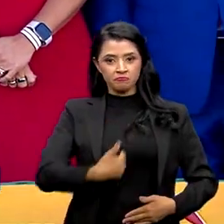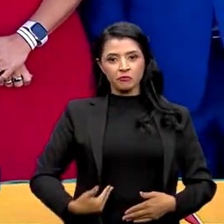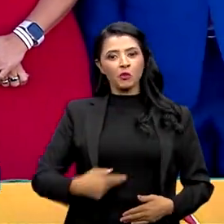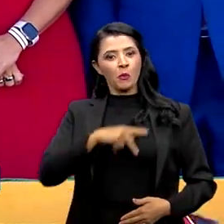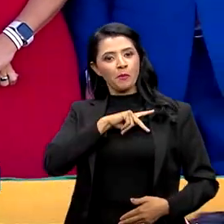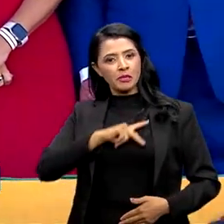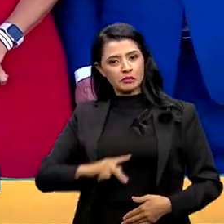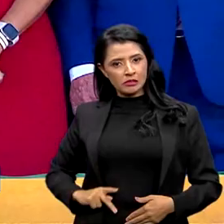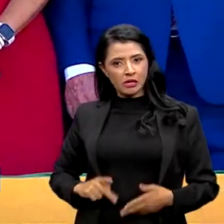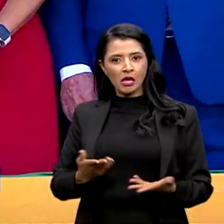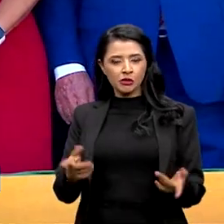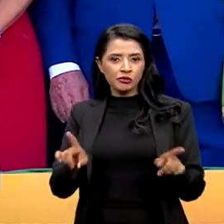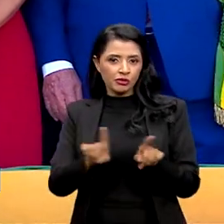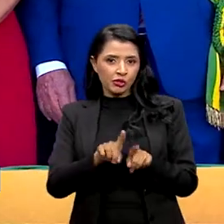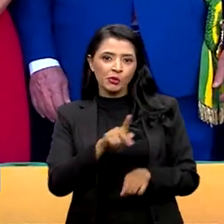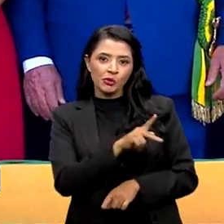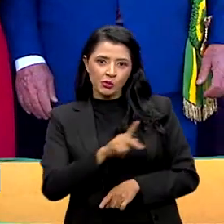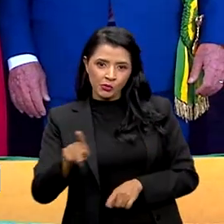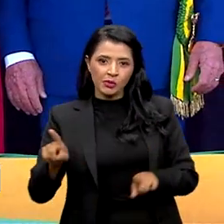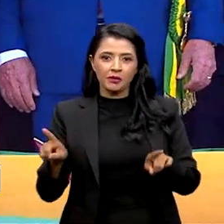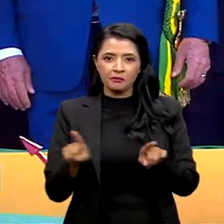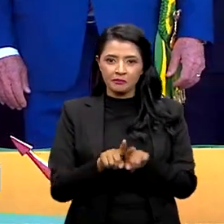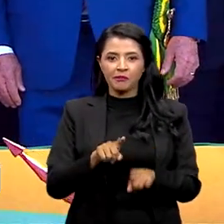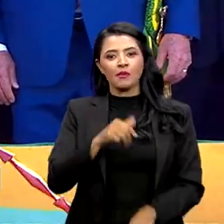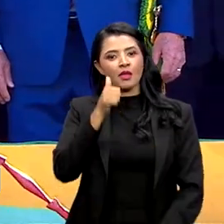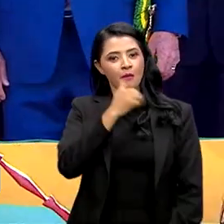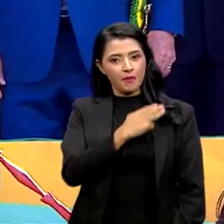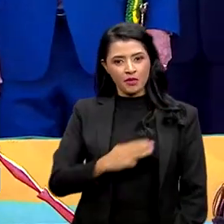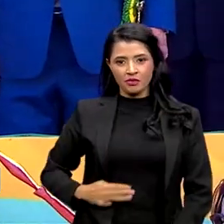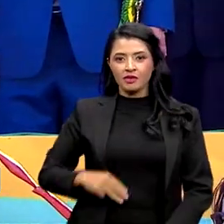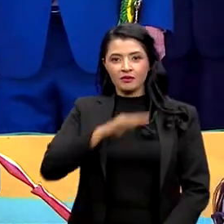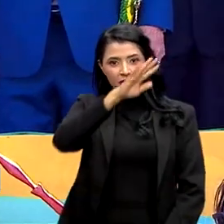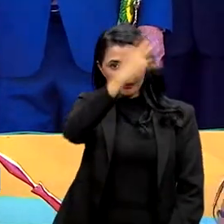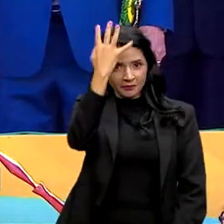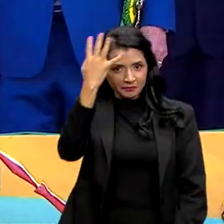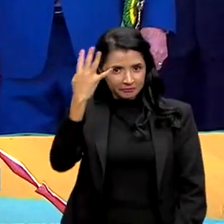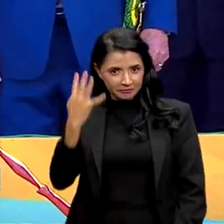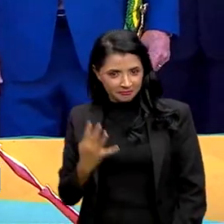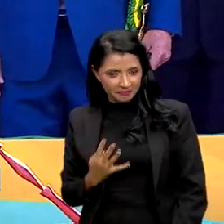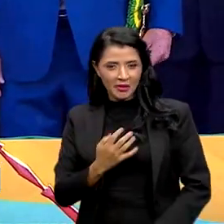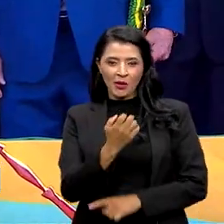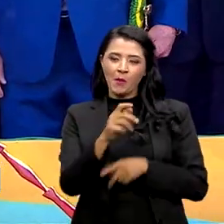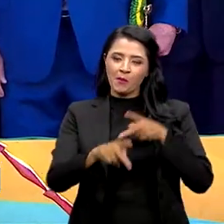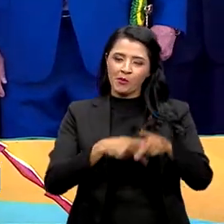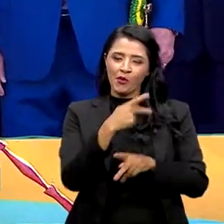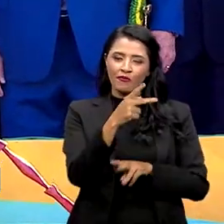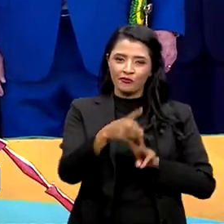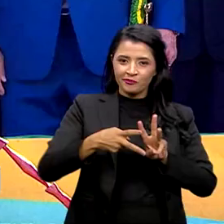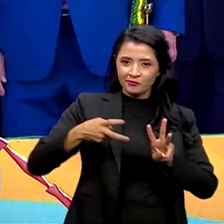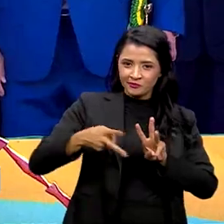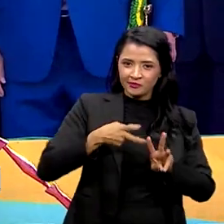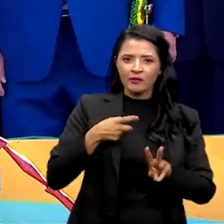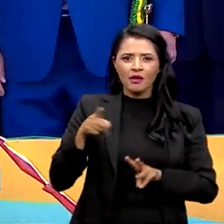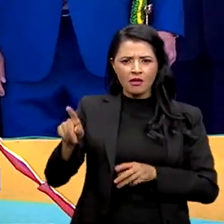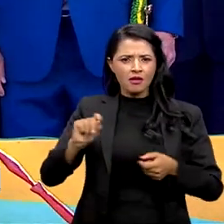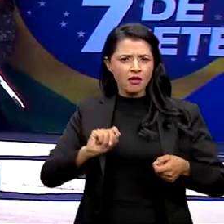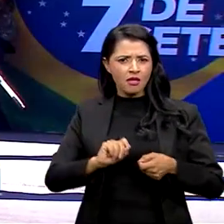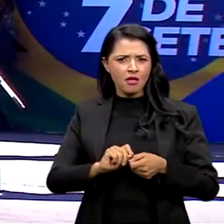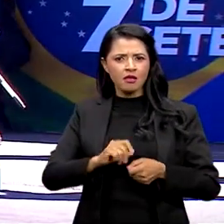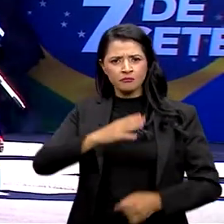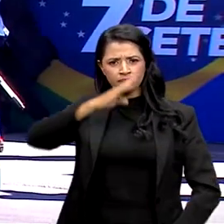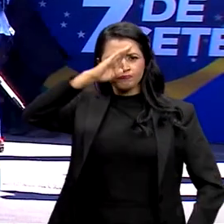presenças do presidente Lula e da ministra dos povos indígenas, Sônia Guajajara, eles fizeram